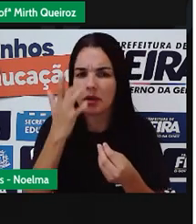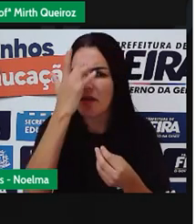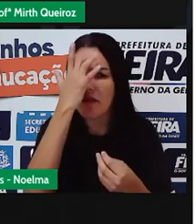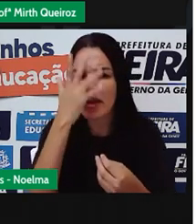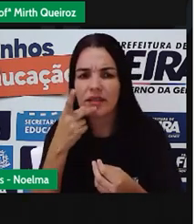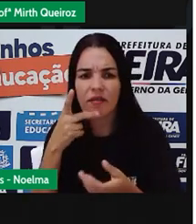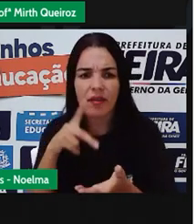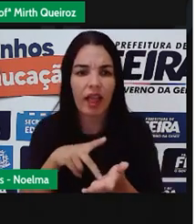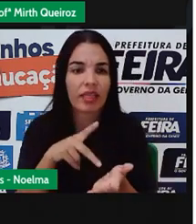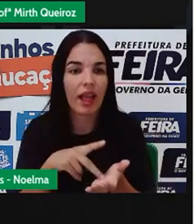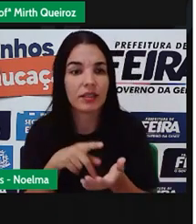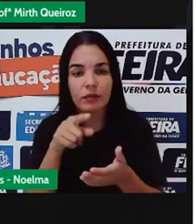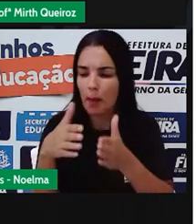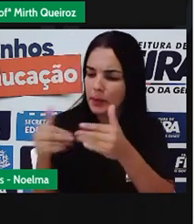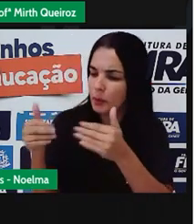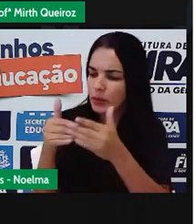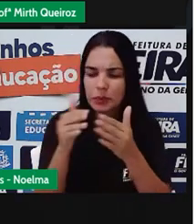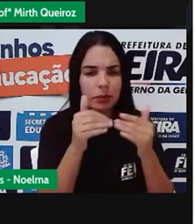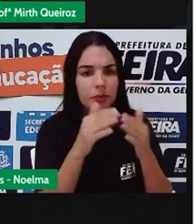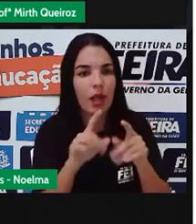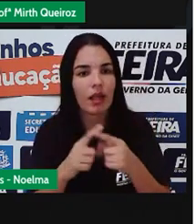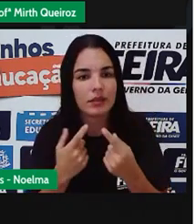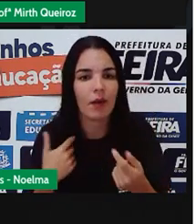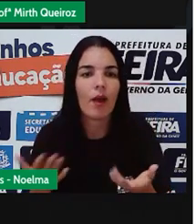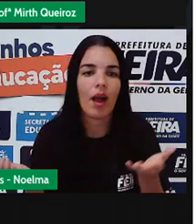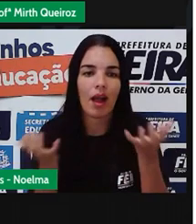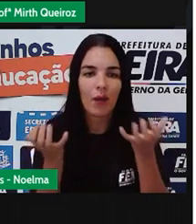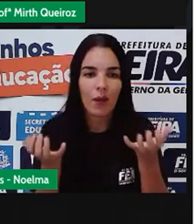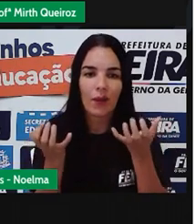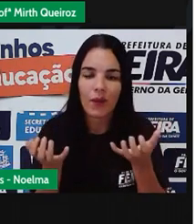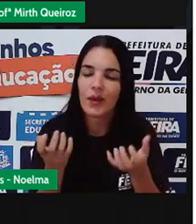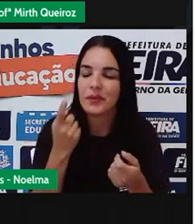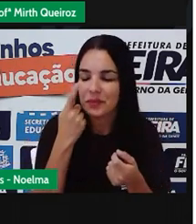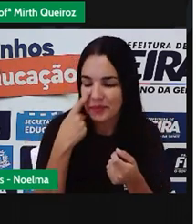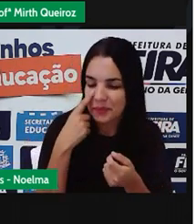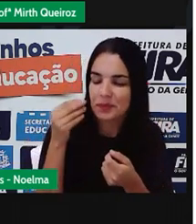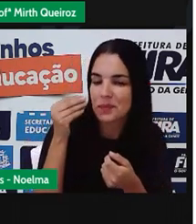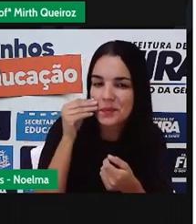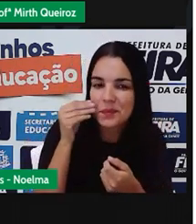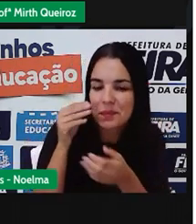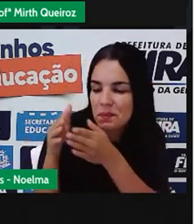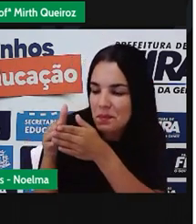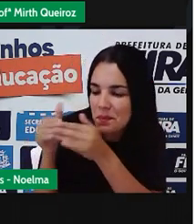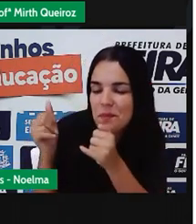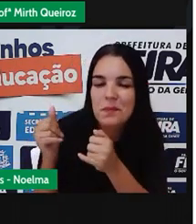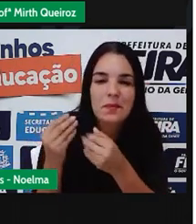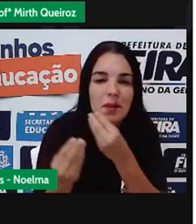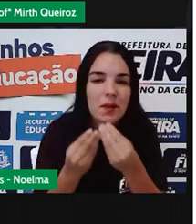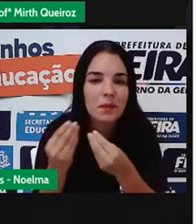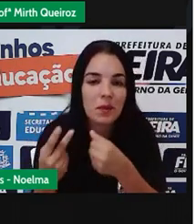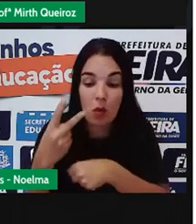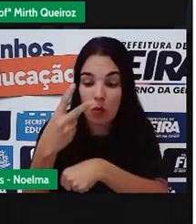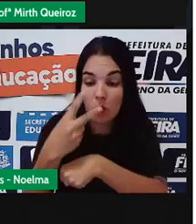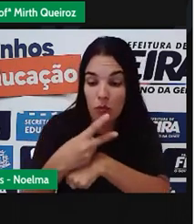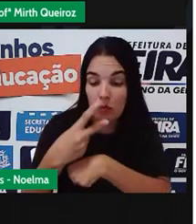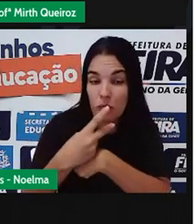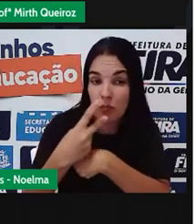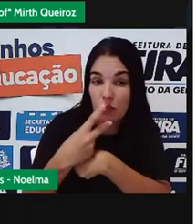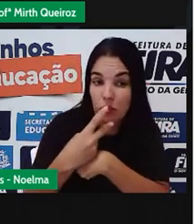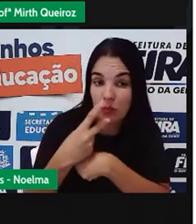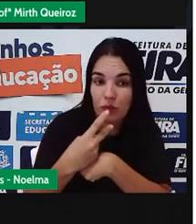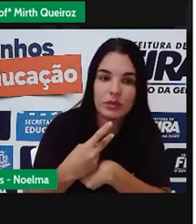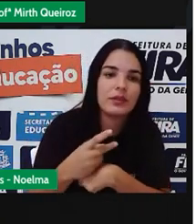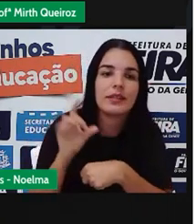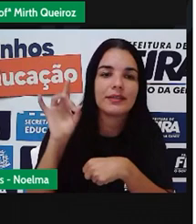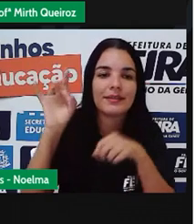pediram bastante aí nos comentários, então fiz questão de atender os pedidos de vocês, gravei esse vídeo aqui totalmente especial e você vai aprender de uma vez